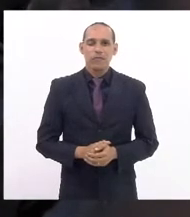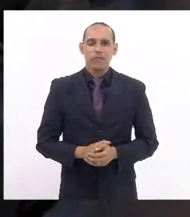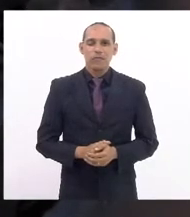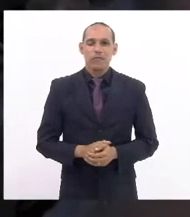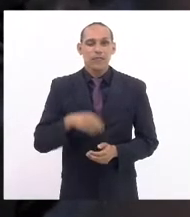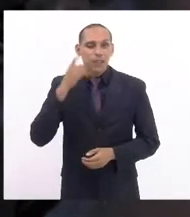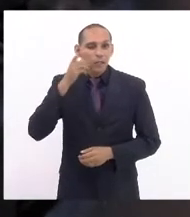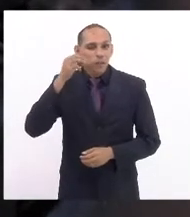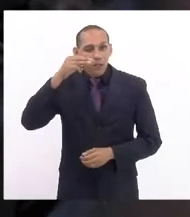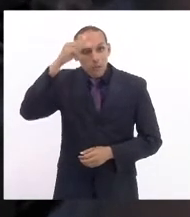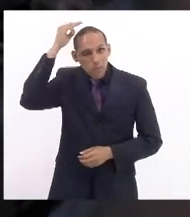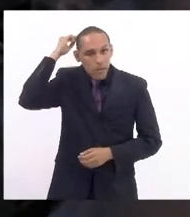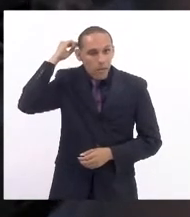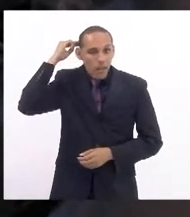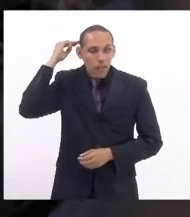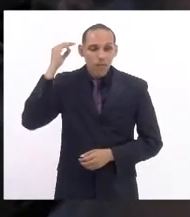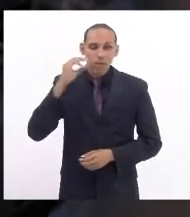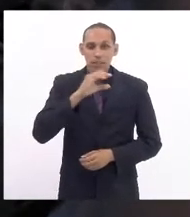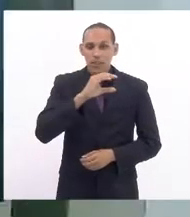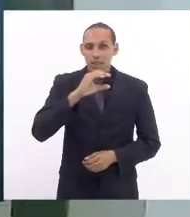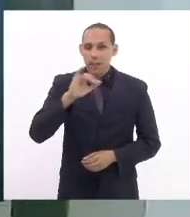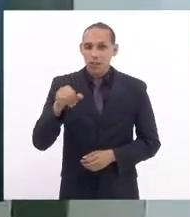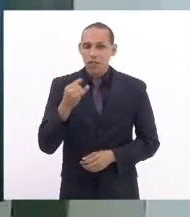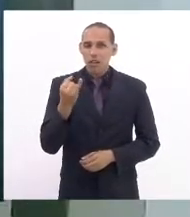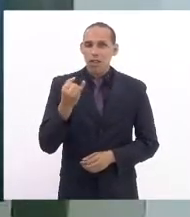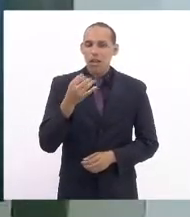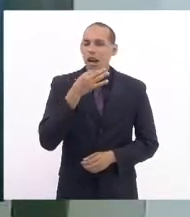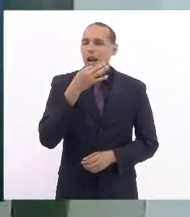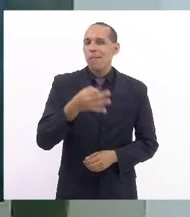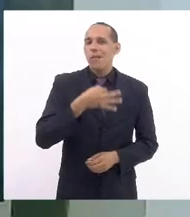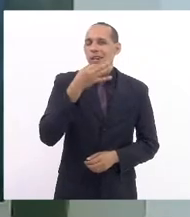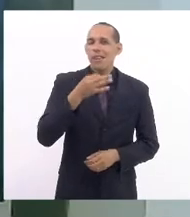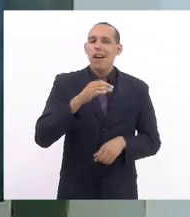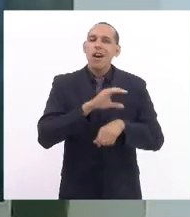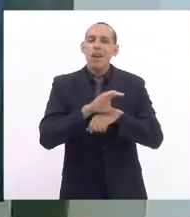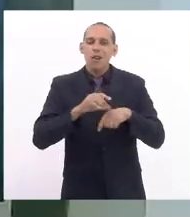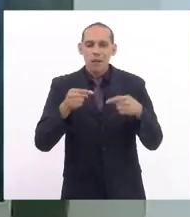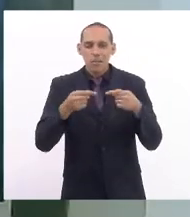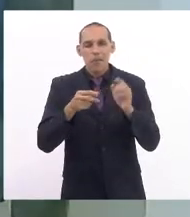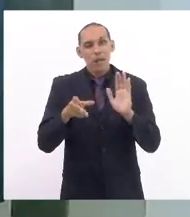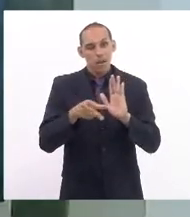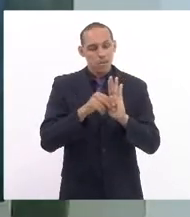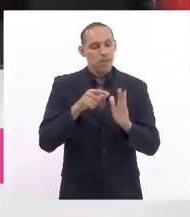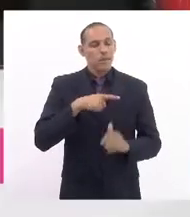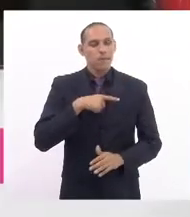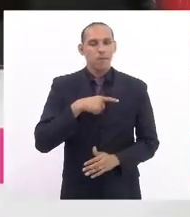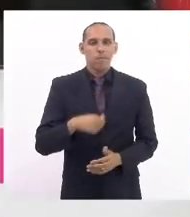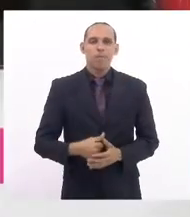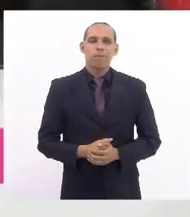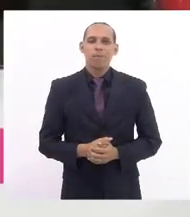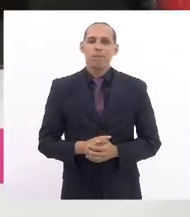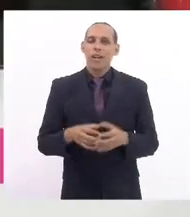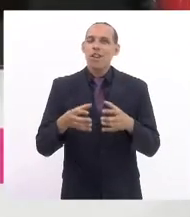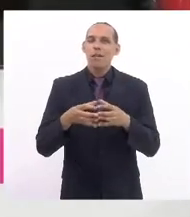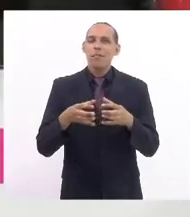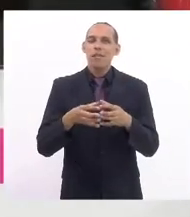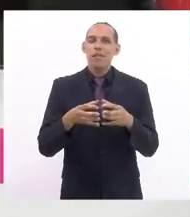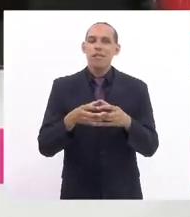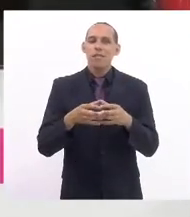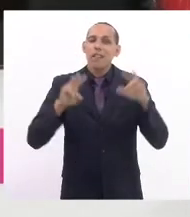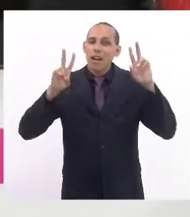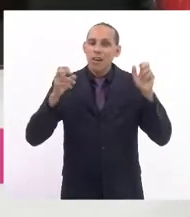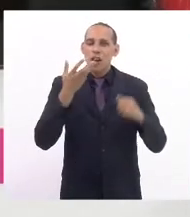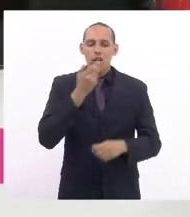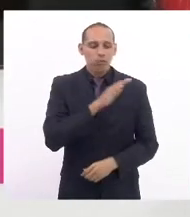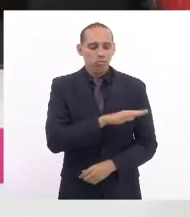Deputado Márcio Pacheco pela comissão de justiça pela comissão pela comissão de assuntos da